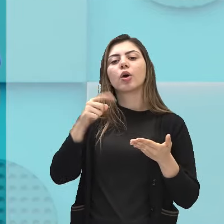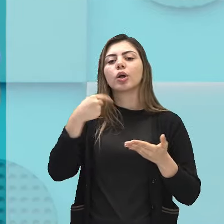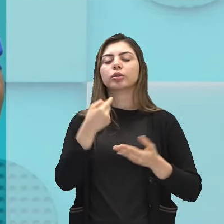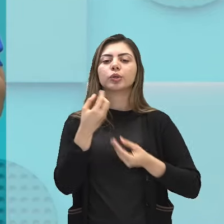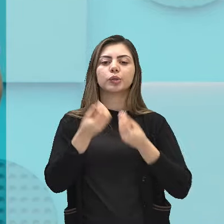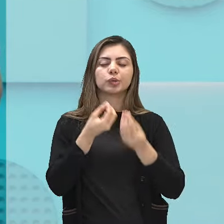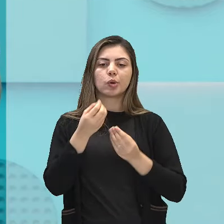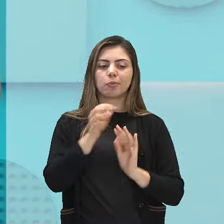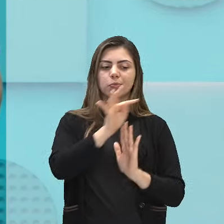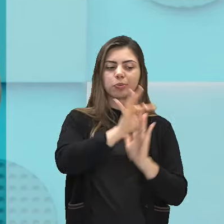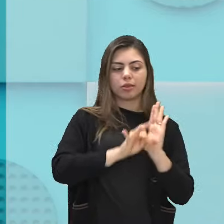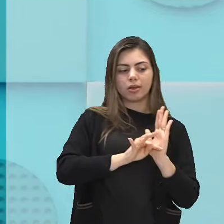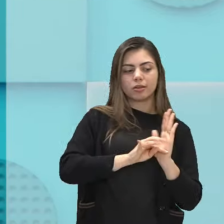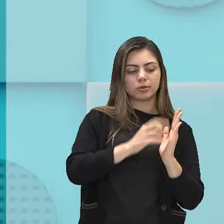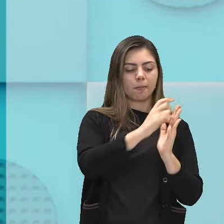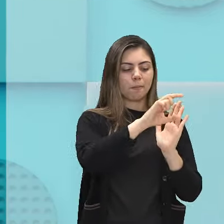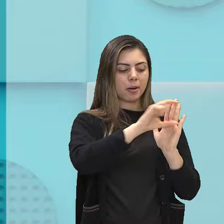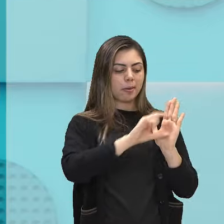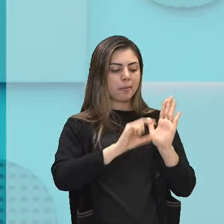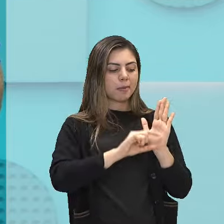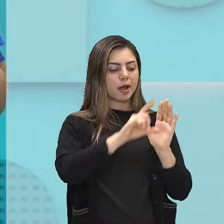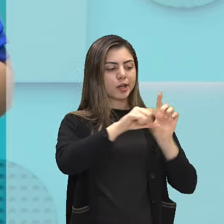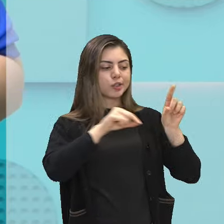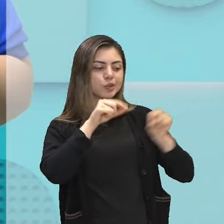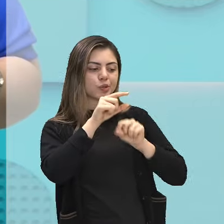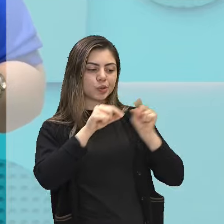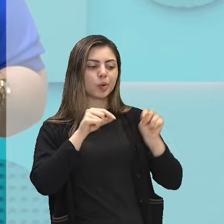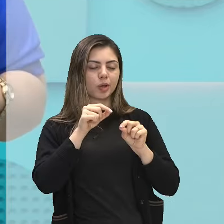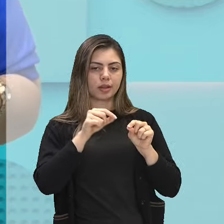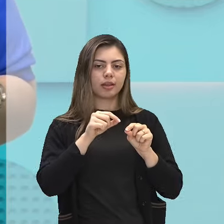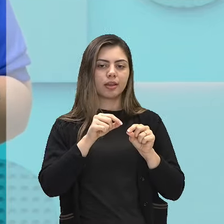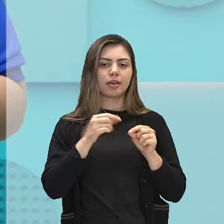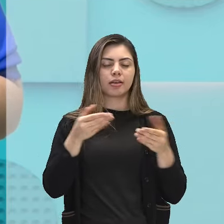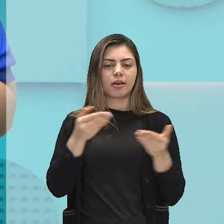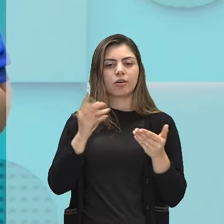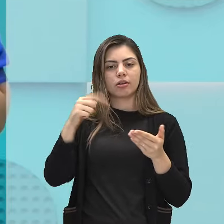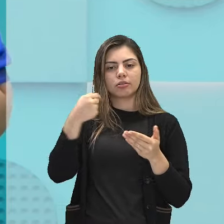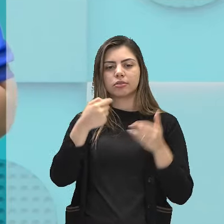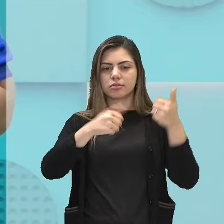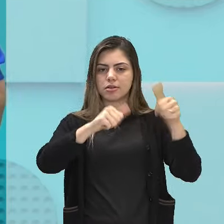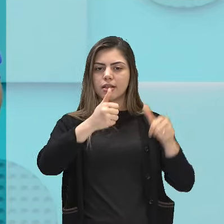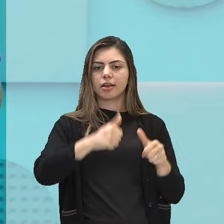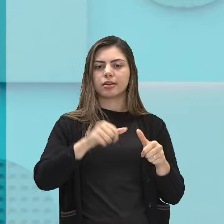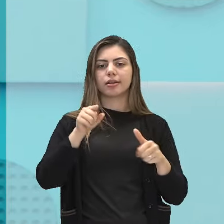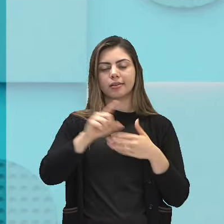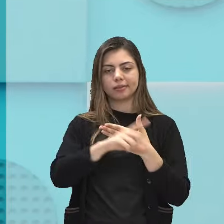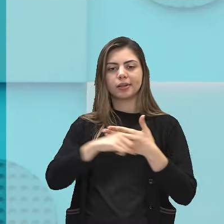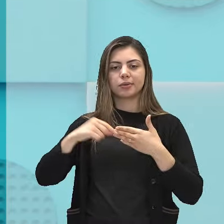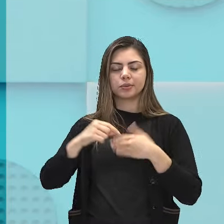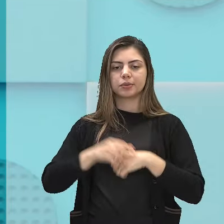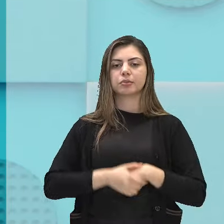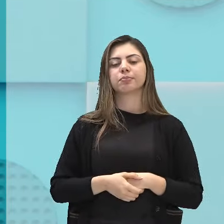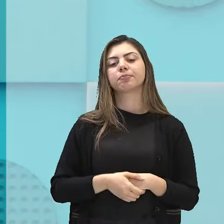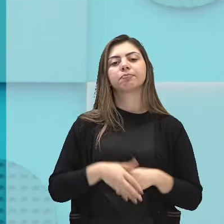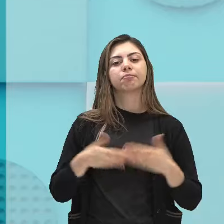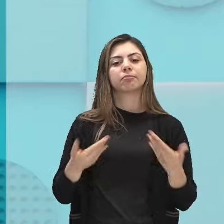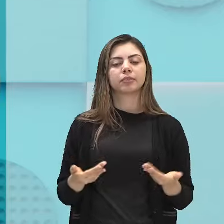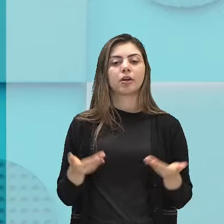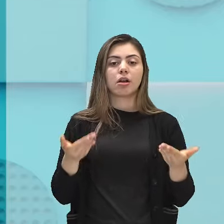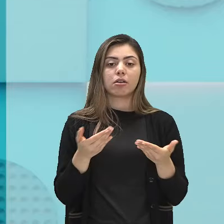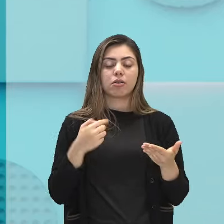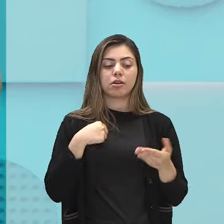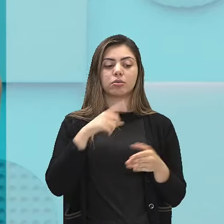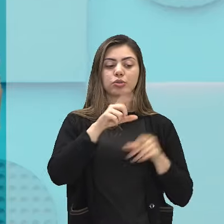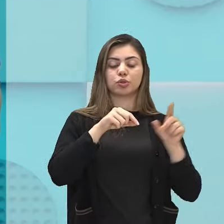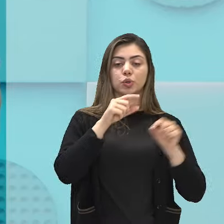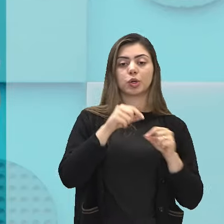íntegra alguns parágrafos sobre o conto da Astrid Cabral, tá? Então, eu selecionei